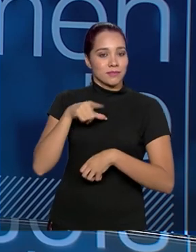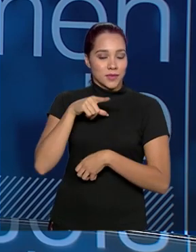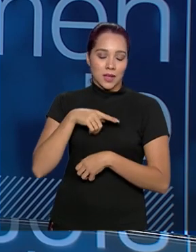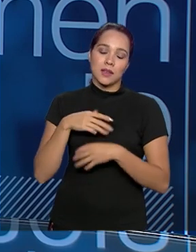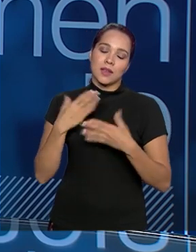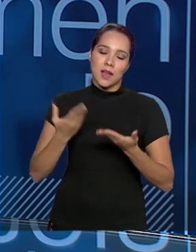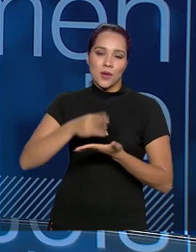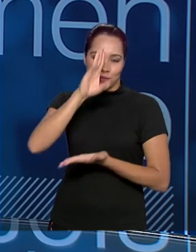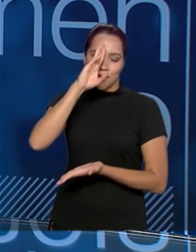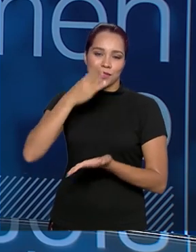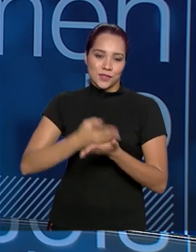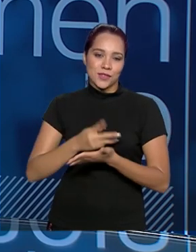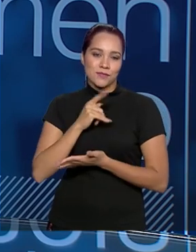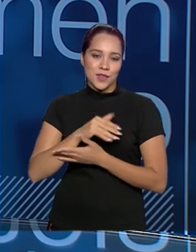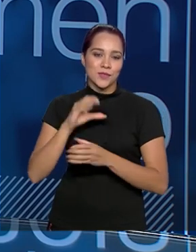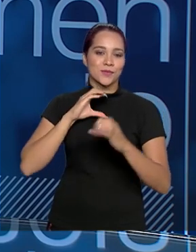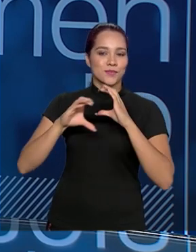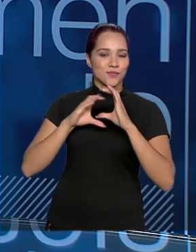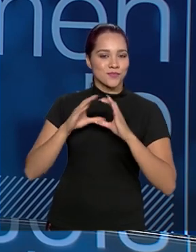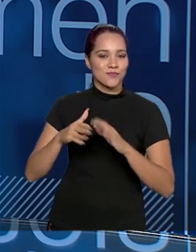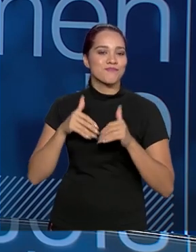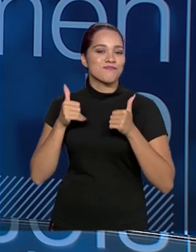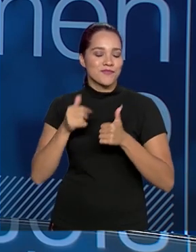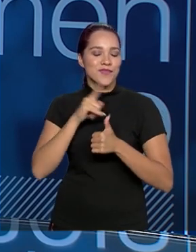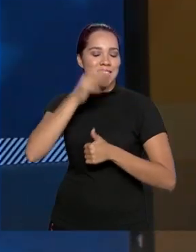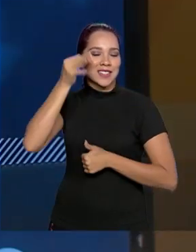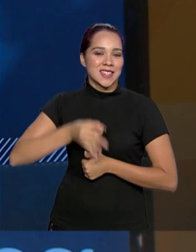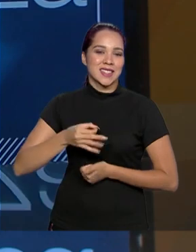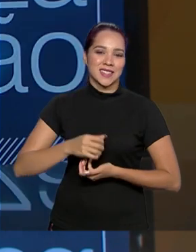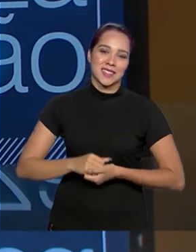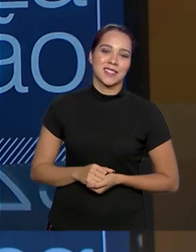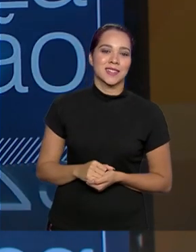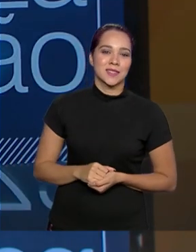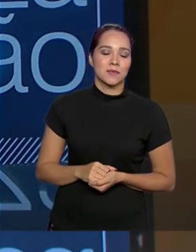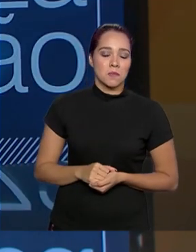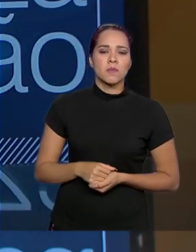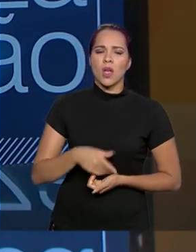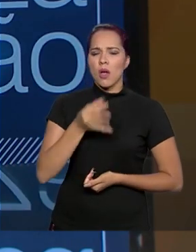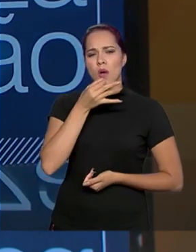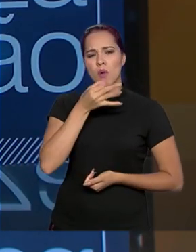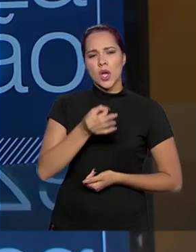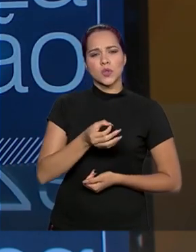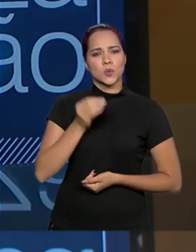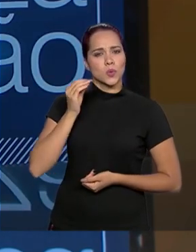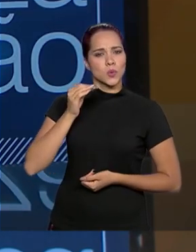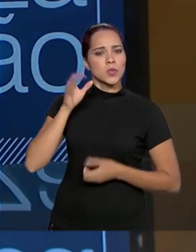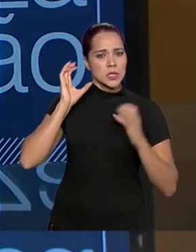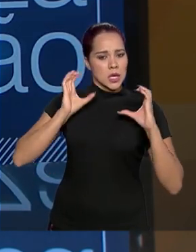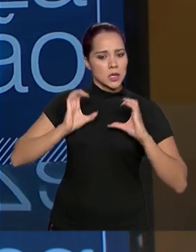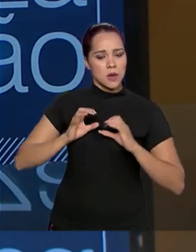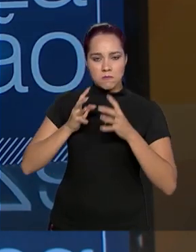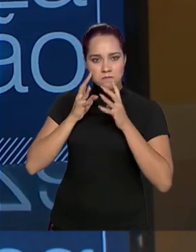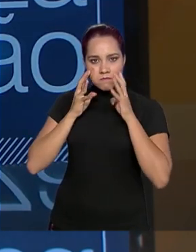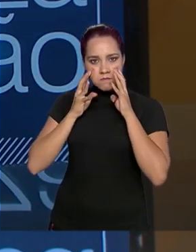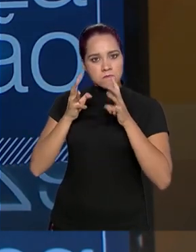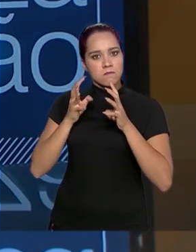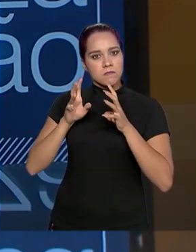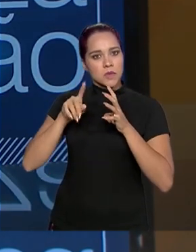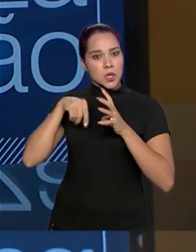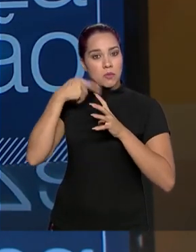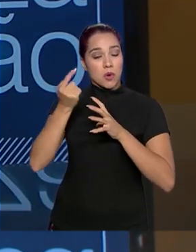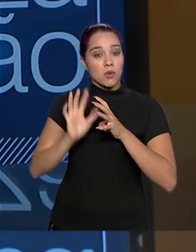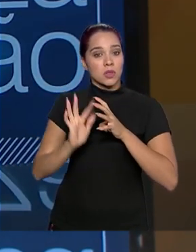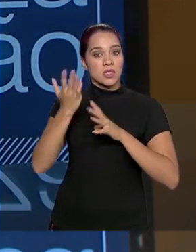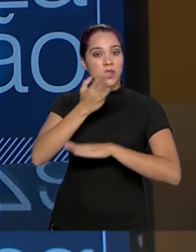que isso aí, comunicando bem, isso vai dar certo. Eu acho que o cidadão ficou mais de olho nesse setor, ficou mais atento depois das